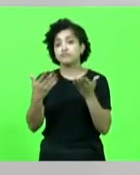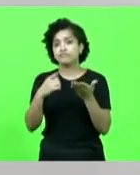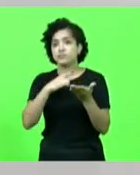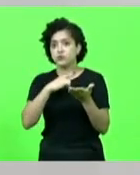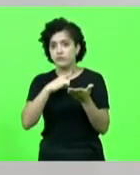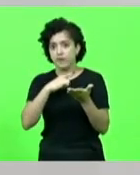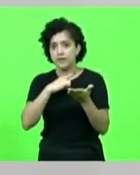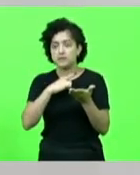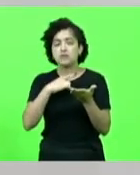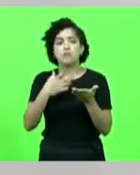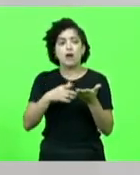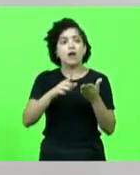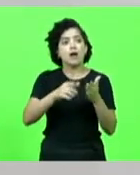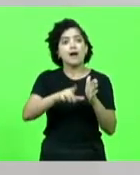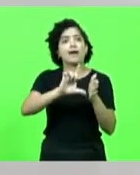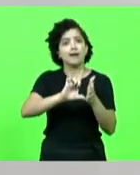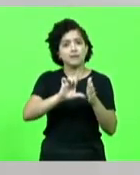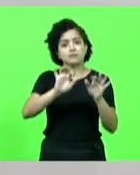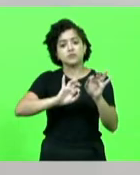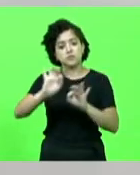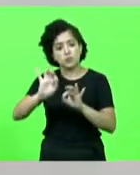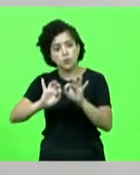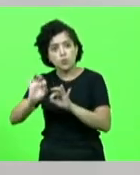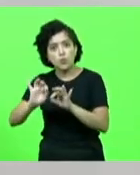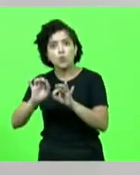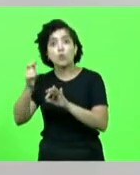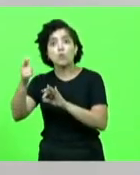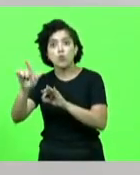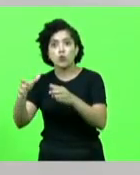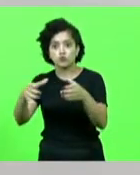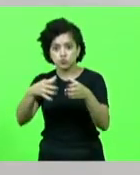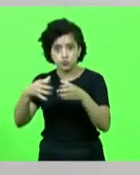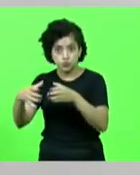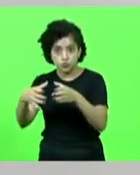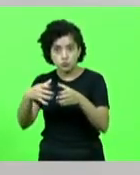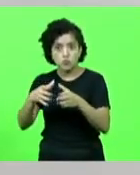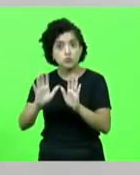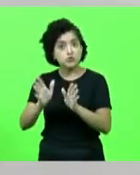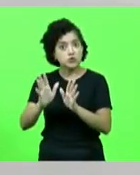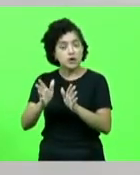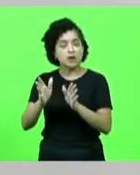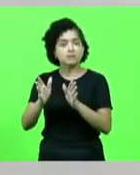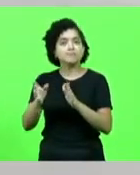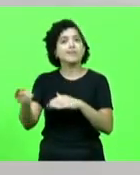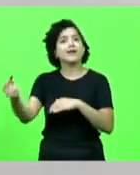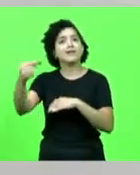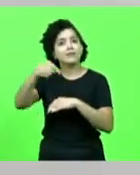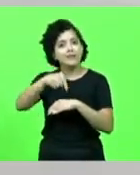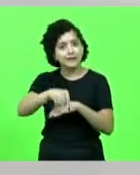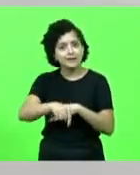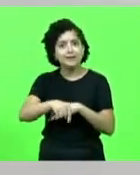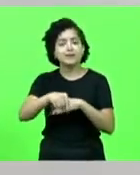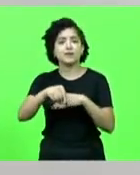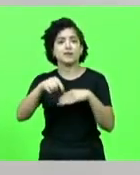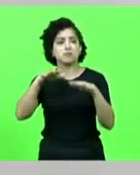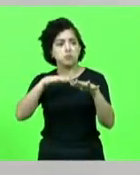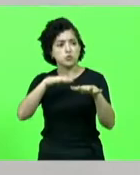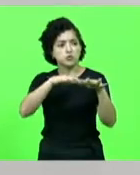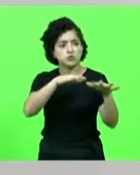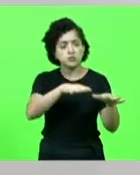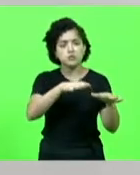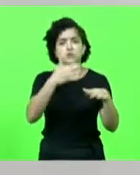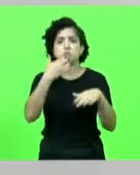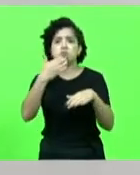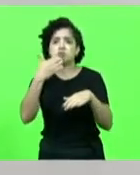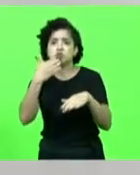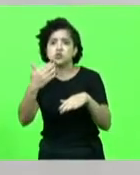eles se organizariam, assim como outras entidades se organizaram, para estar aqui, fazer suas movimentações, suas reivindicações,